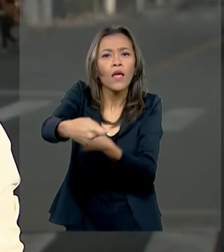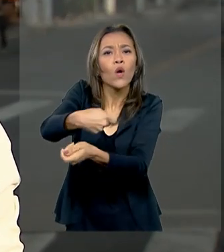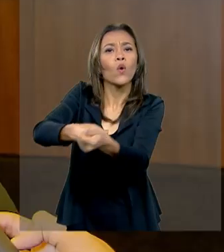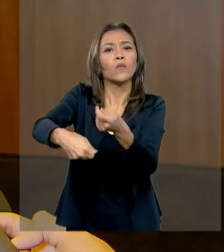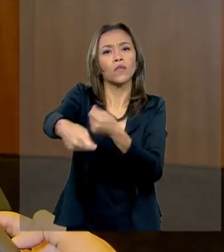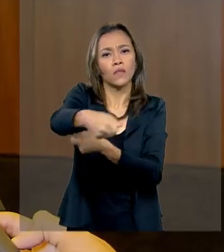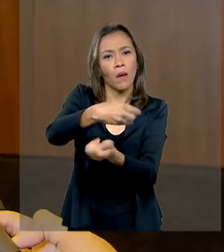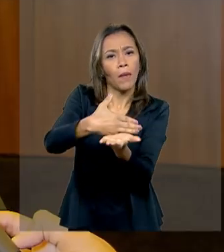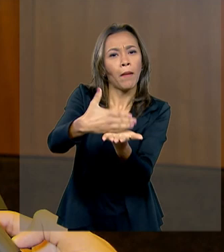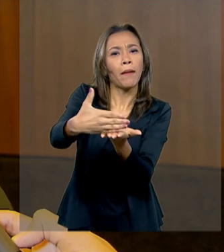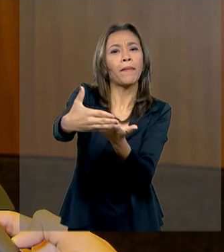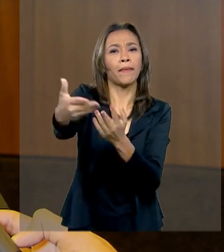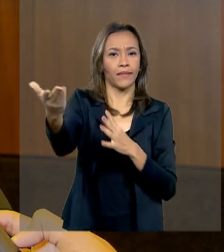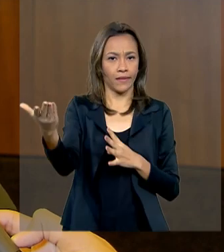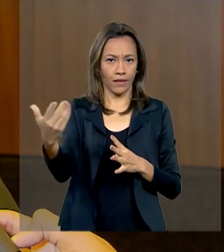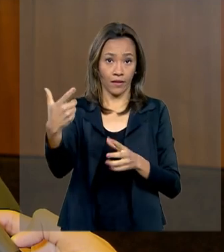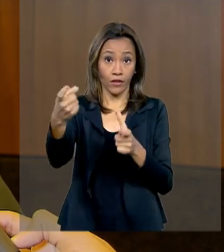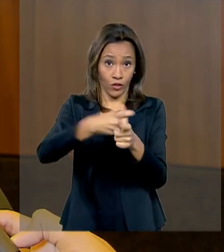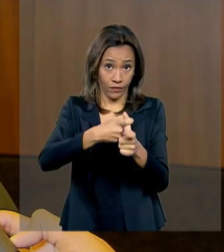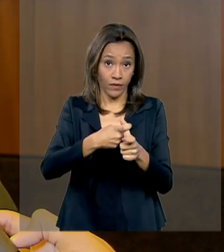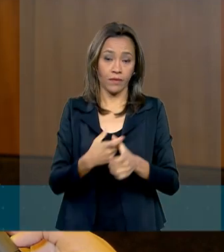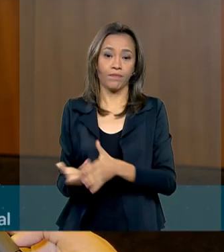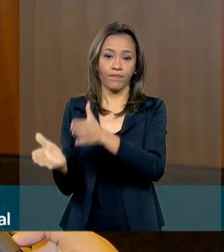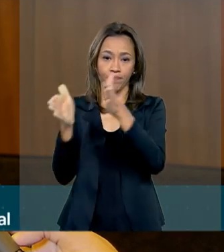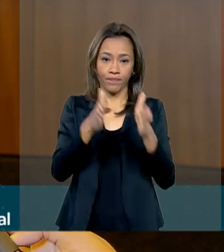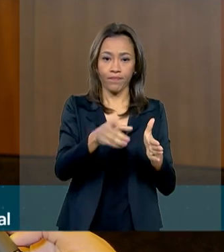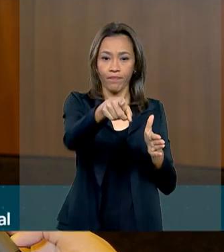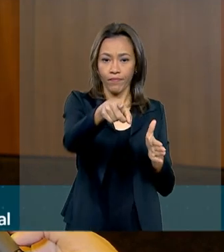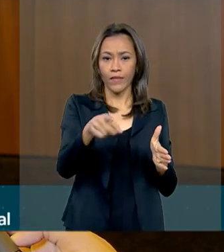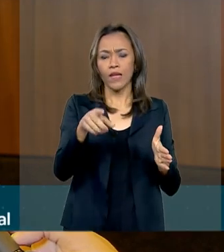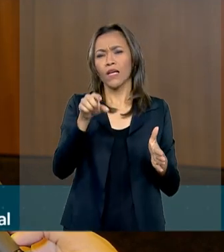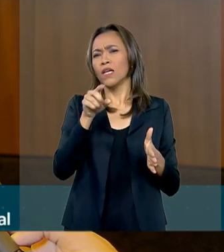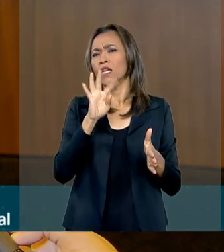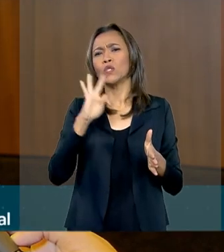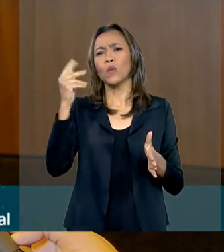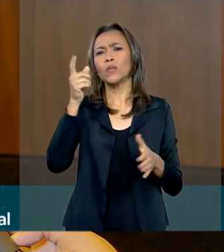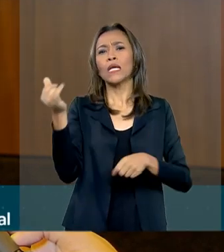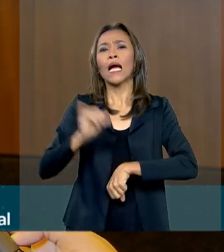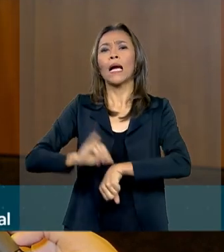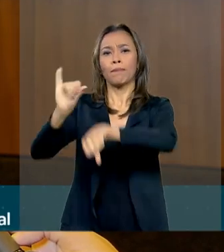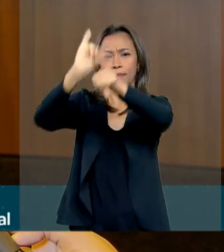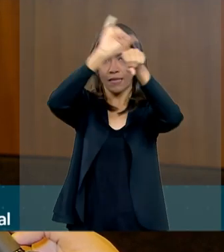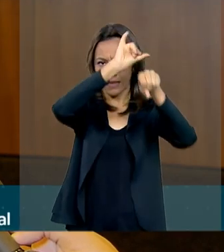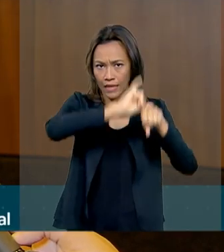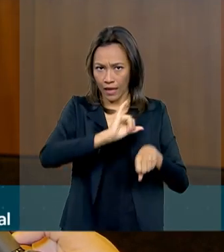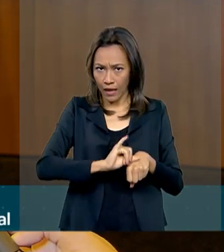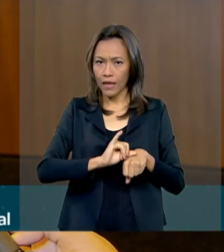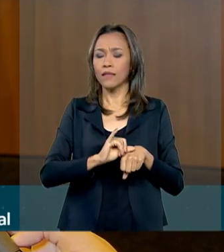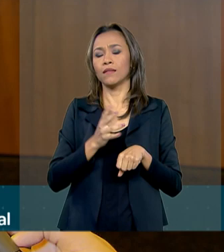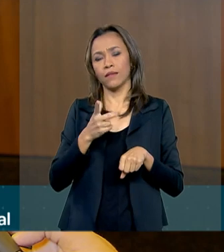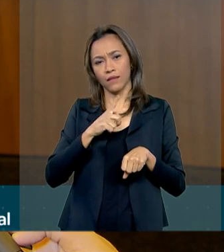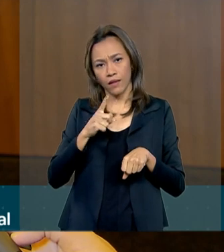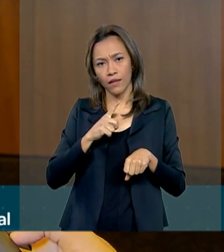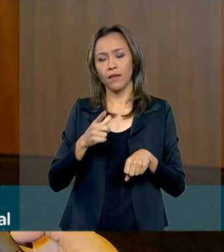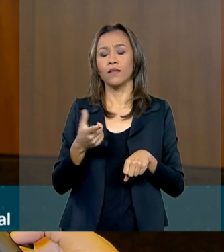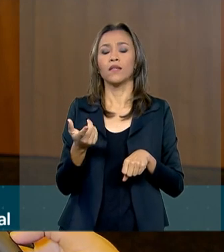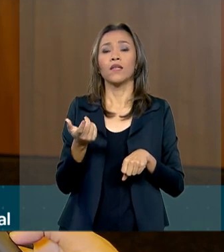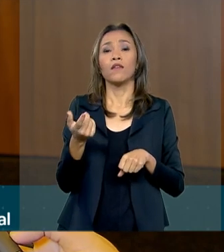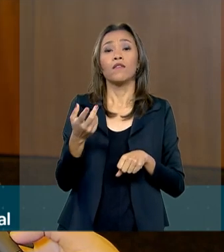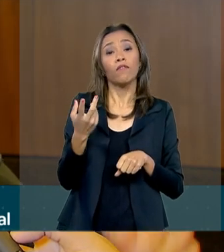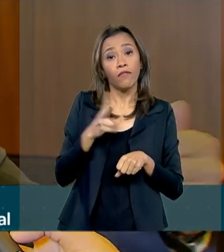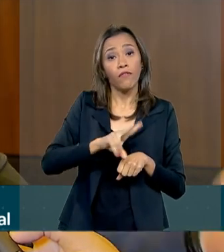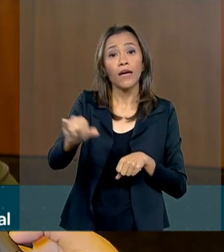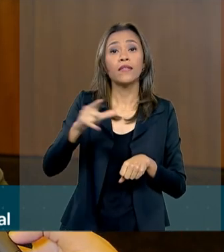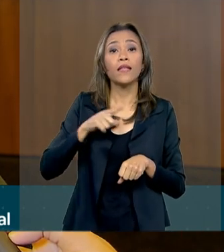dívidas. Em 261 agências em todo o país, em todas as capitais, permanece também a negociação online, enfim, então